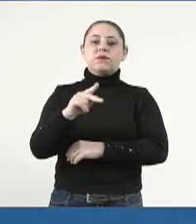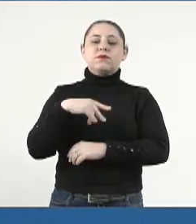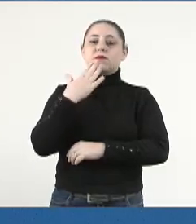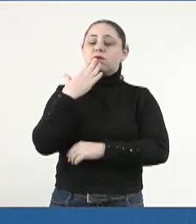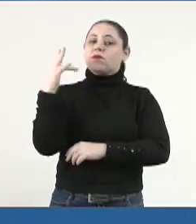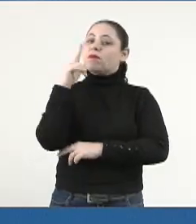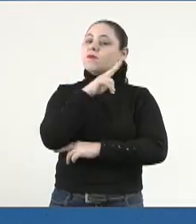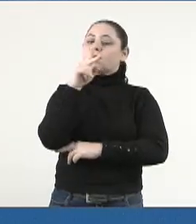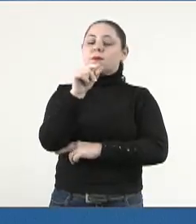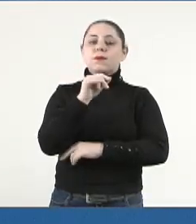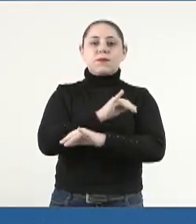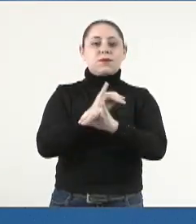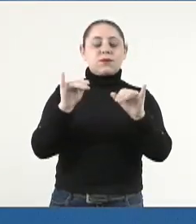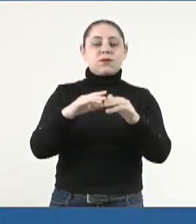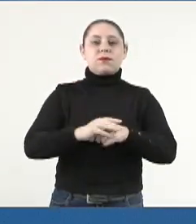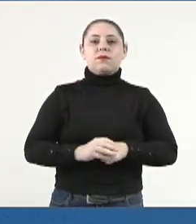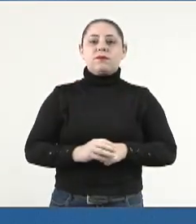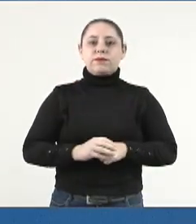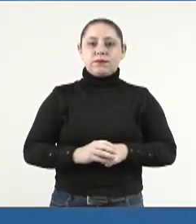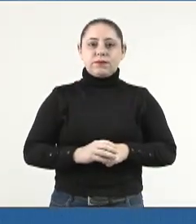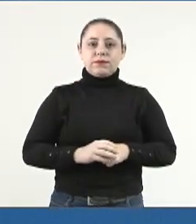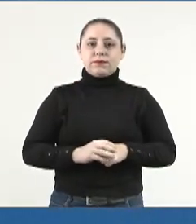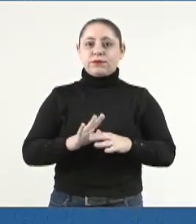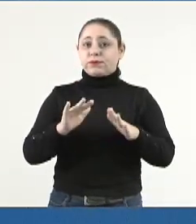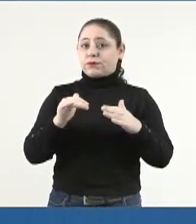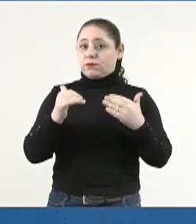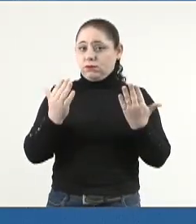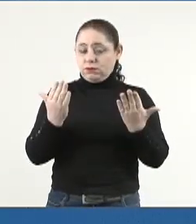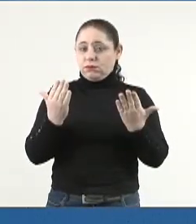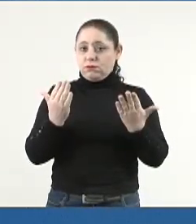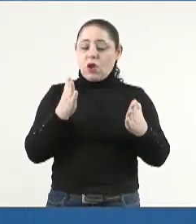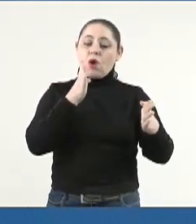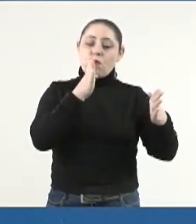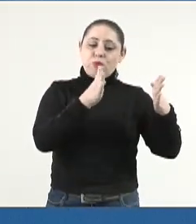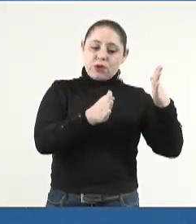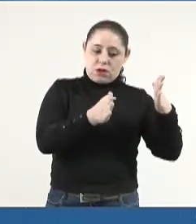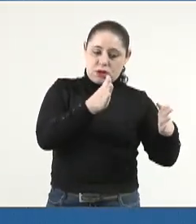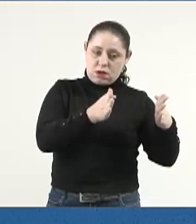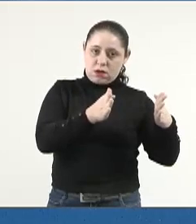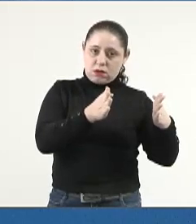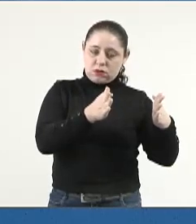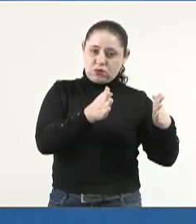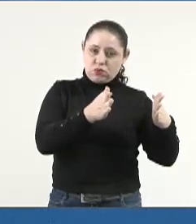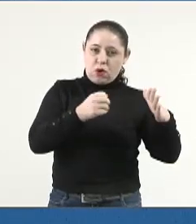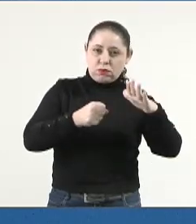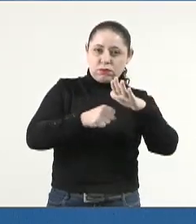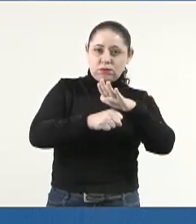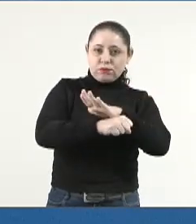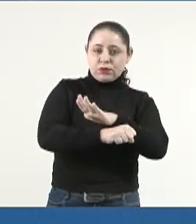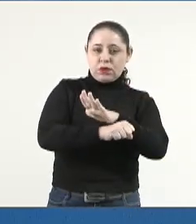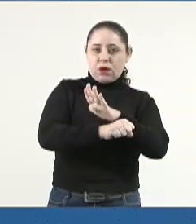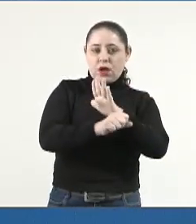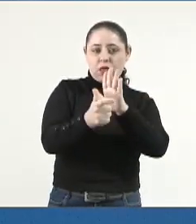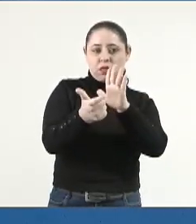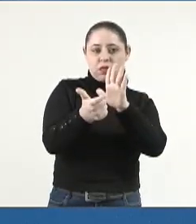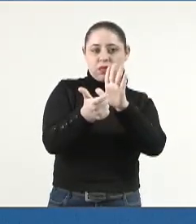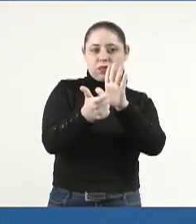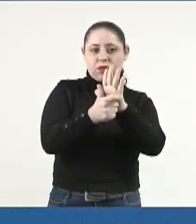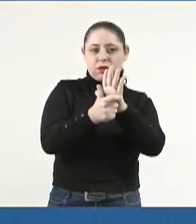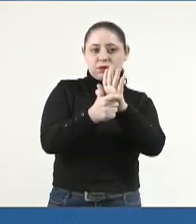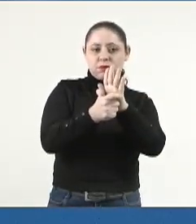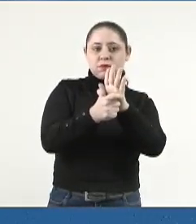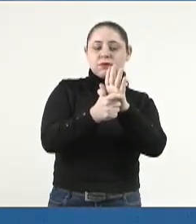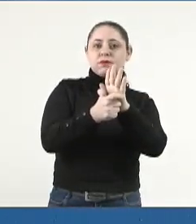a seguinte informação. Qual o andamento do processo de implantação do selo de